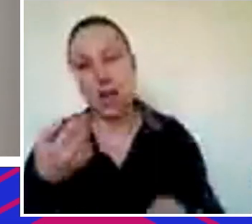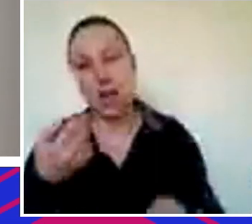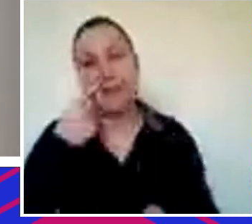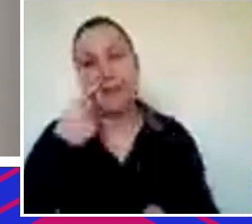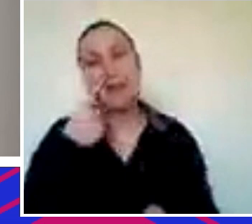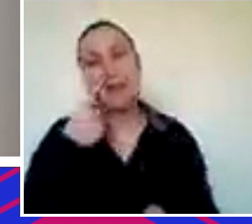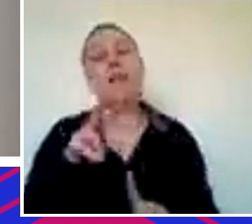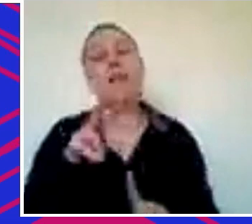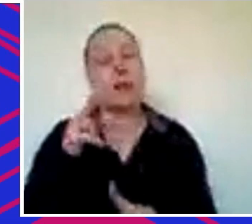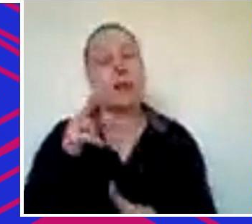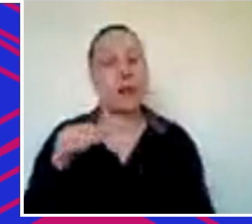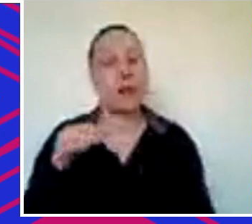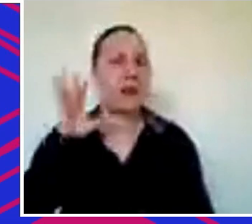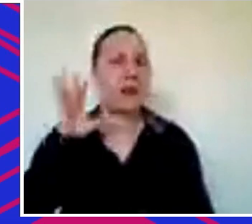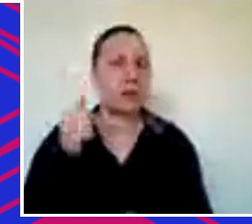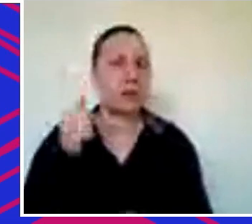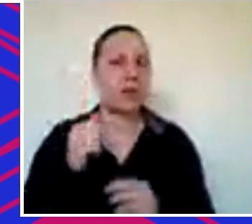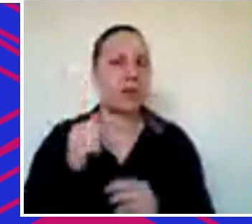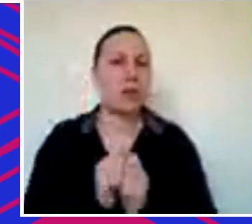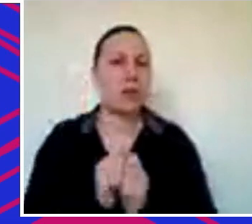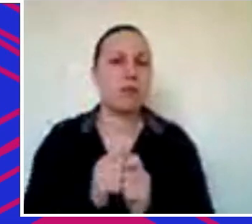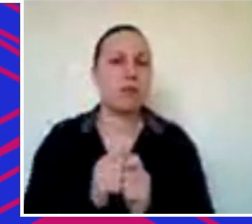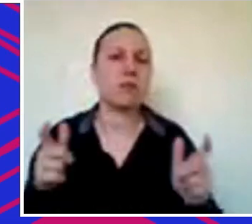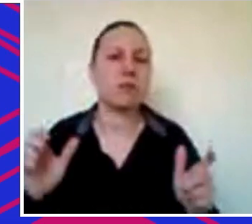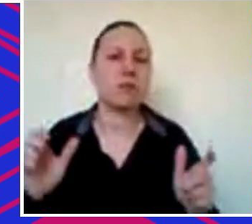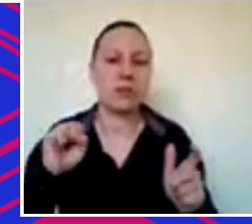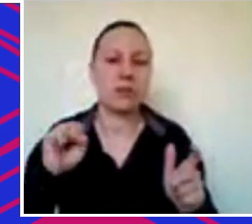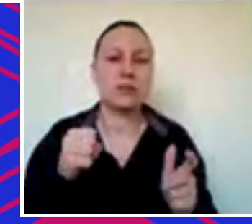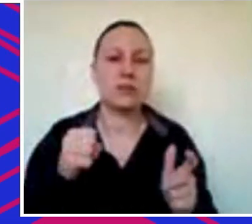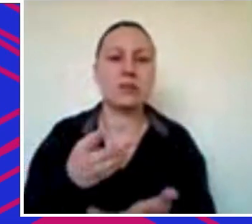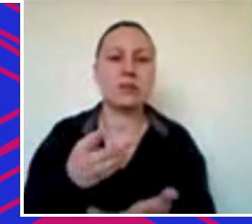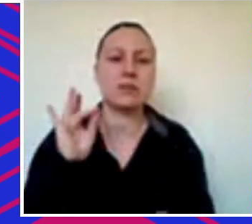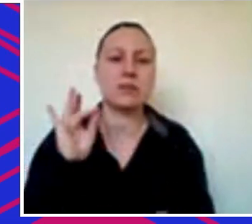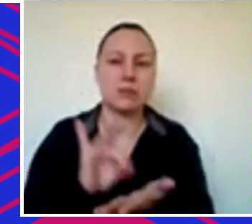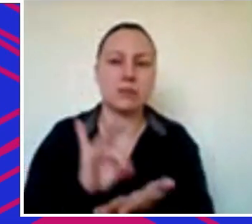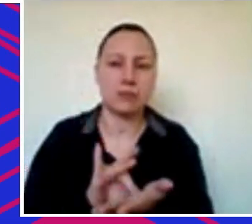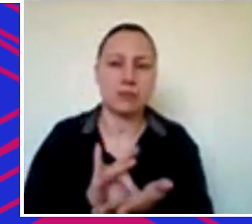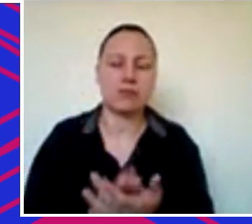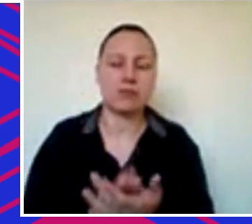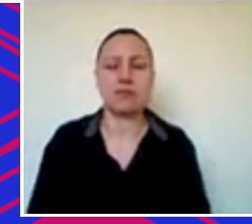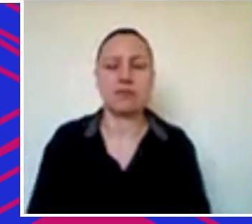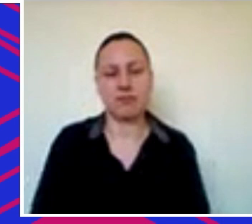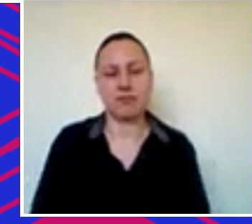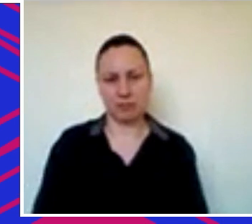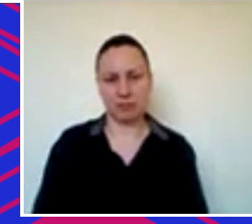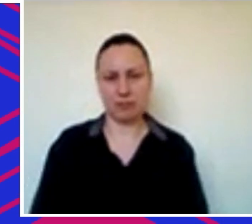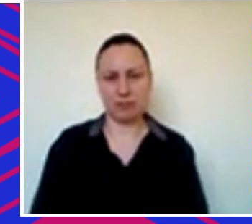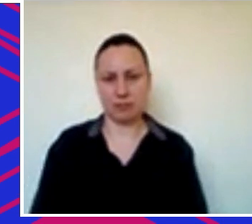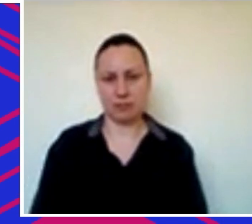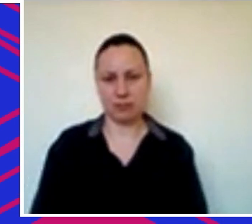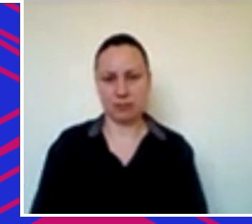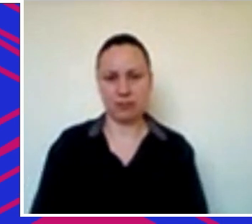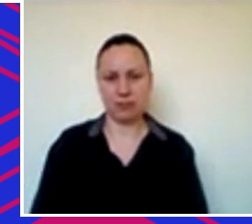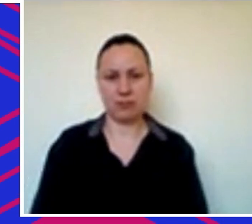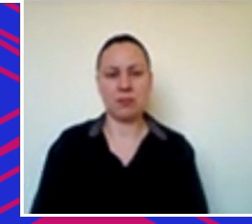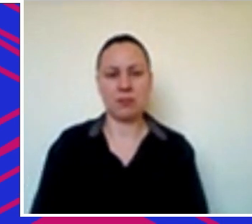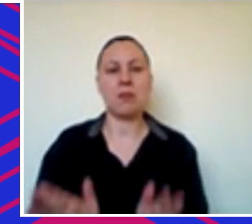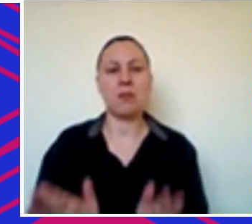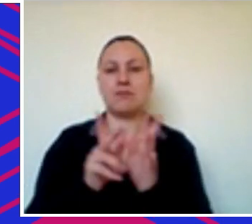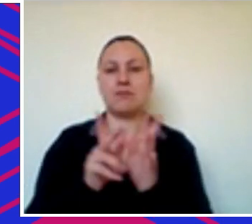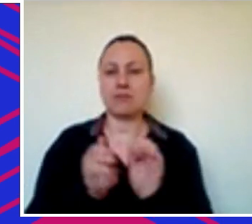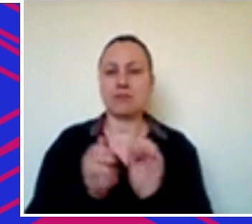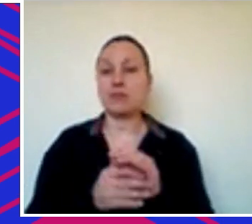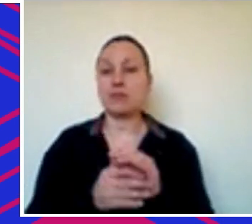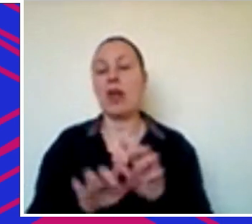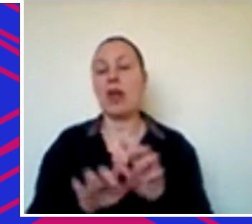positivo de crescimento e de se estabelecer efetivamente como um produto. Fantástico. Eu acho que o empreendedor precisa entender